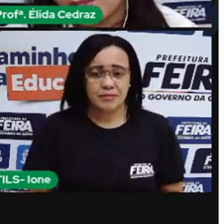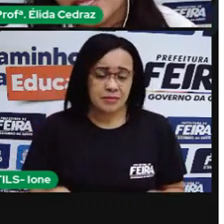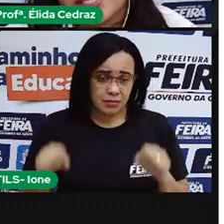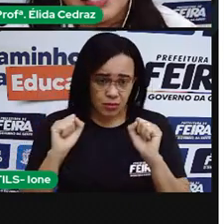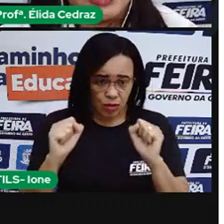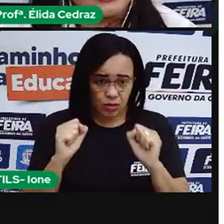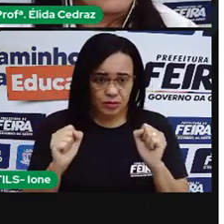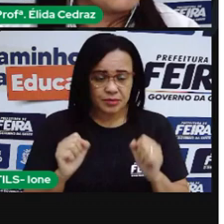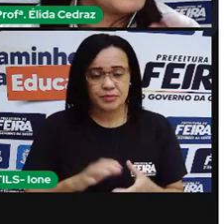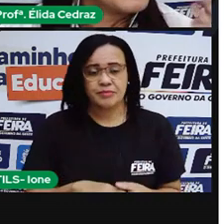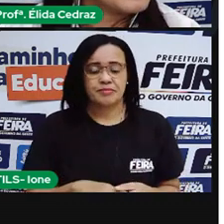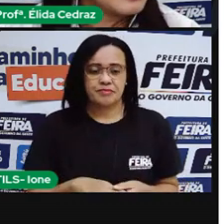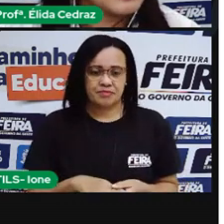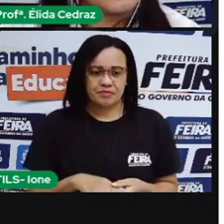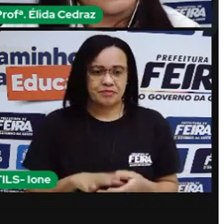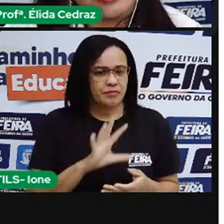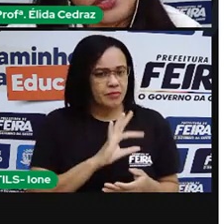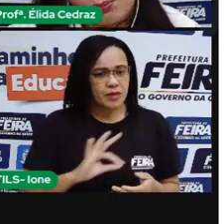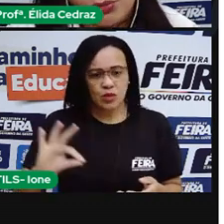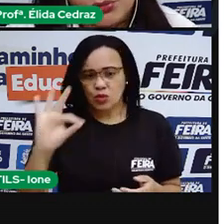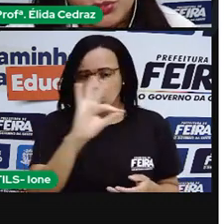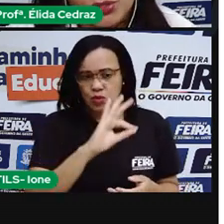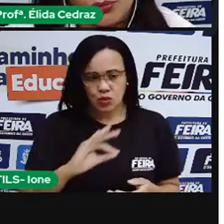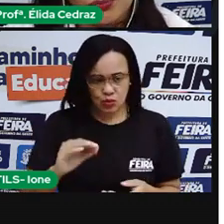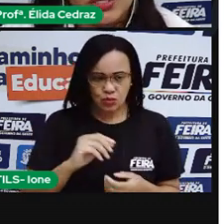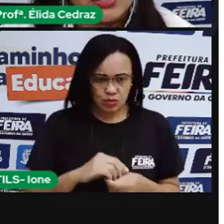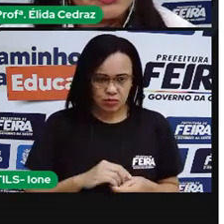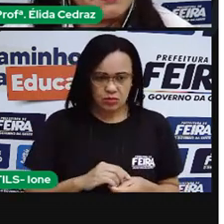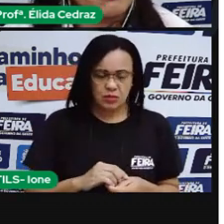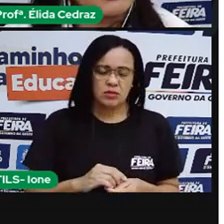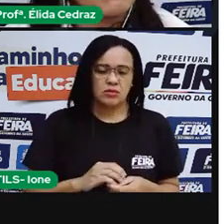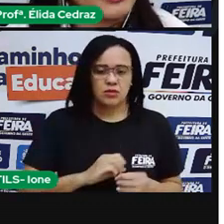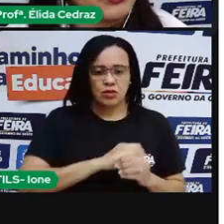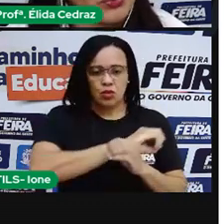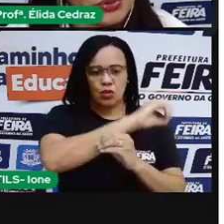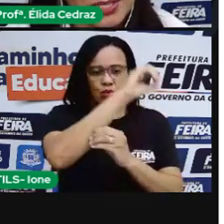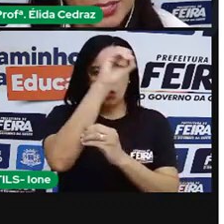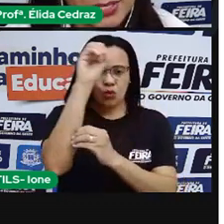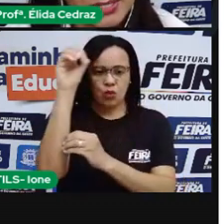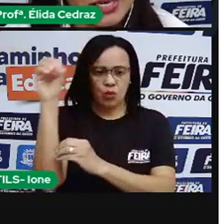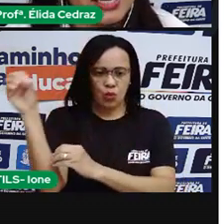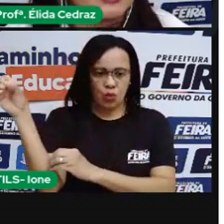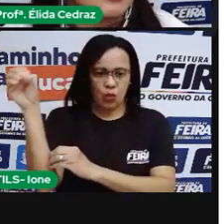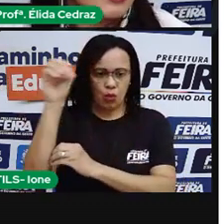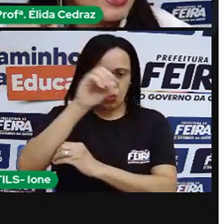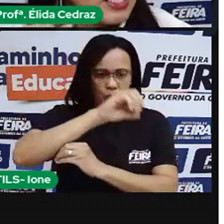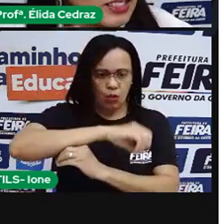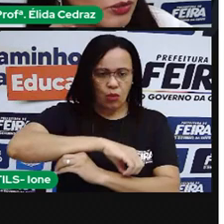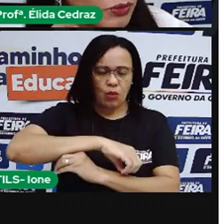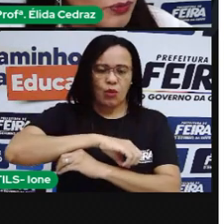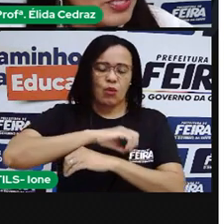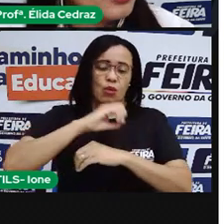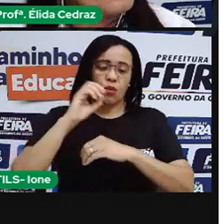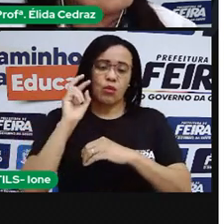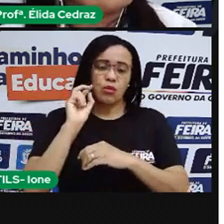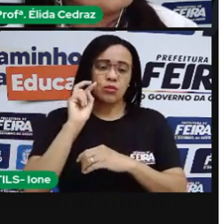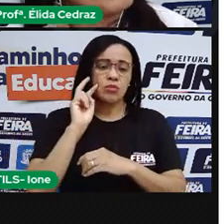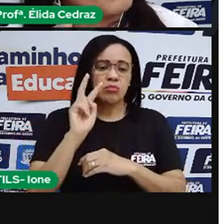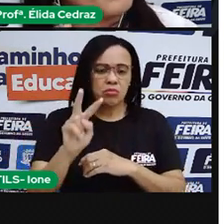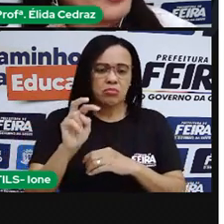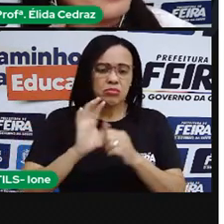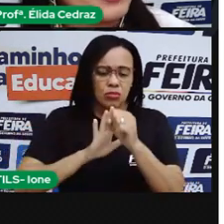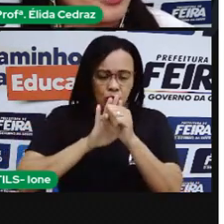anoitecer, o nascer e o pôr do sol. Você pode ver todas as estrelas, incluindo